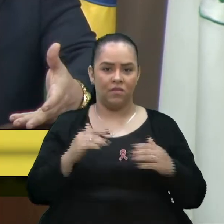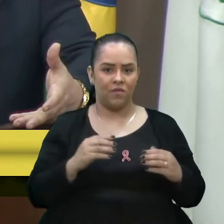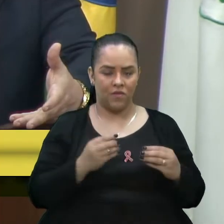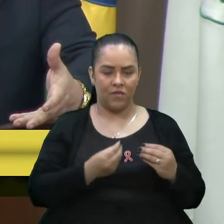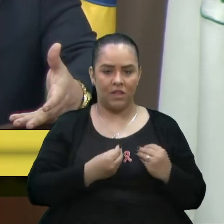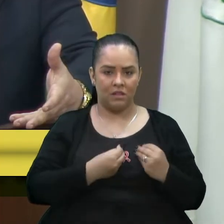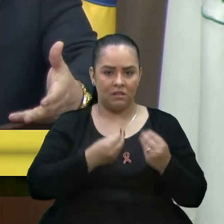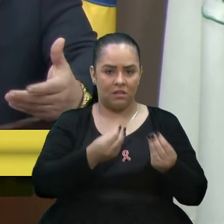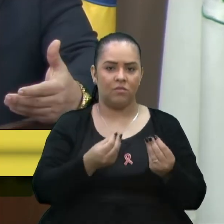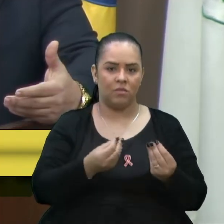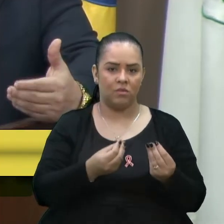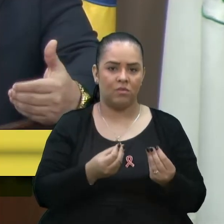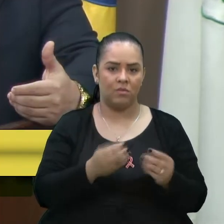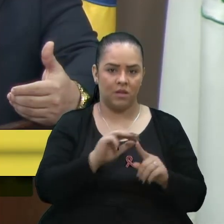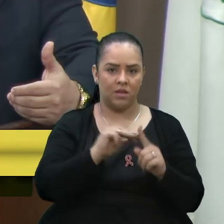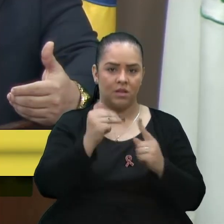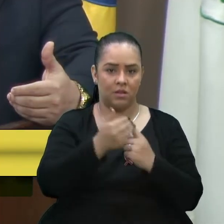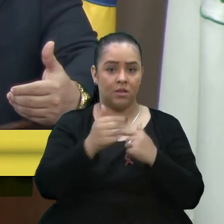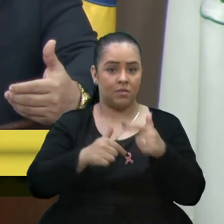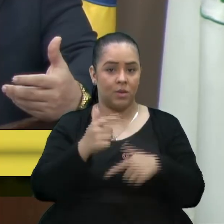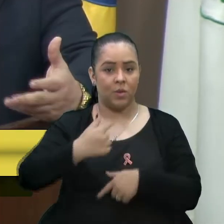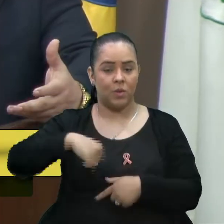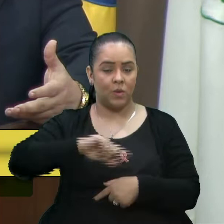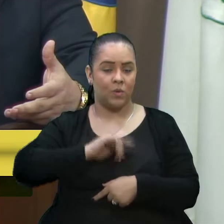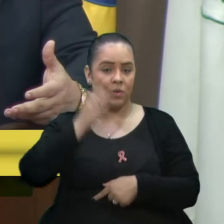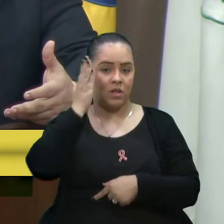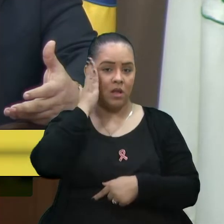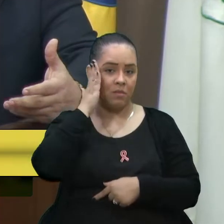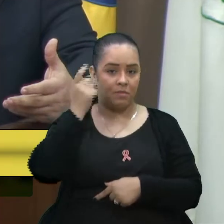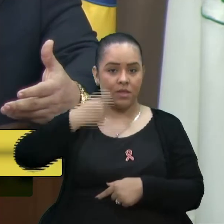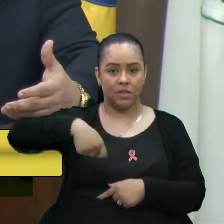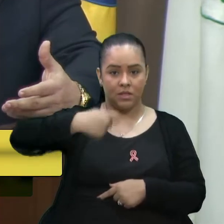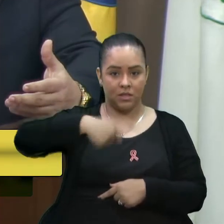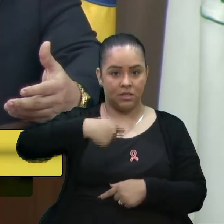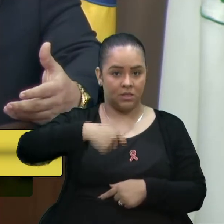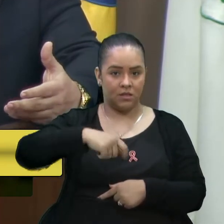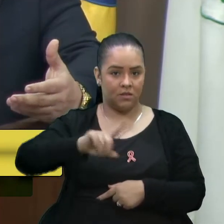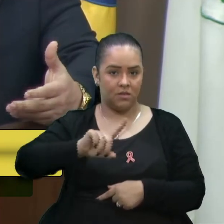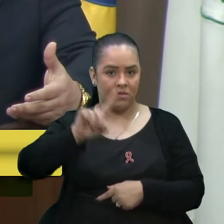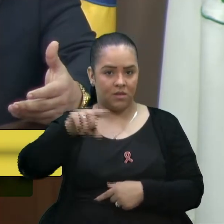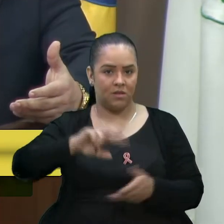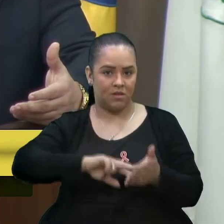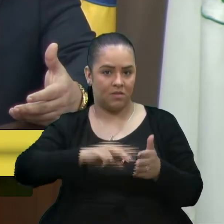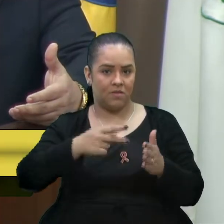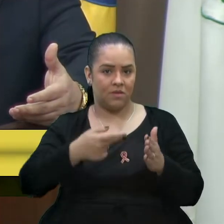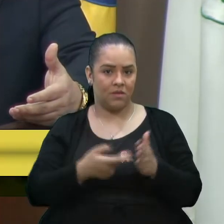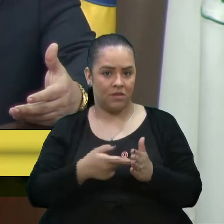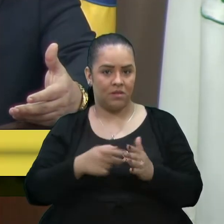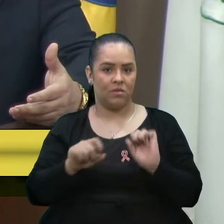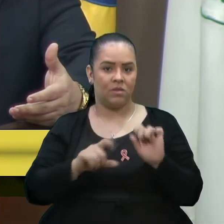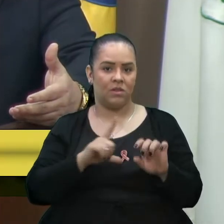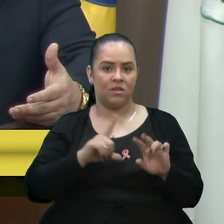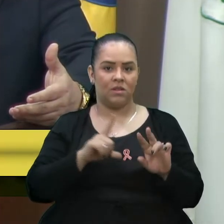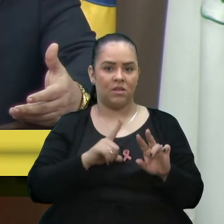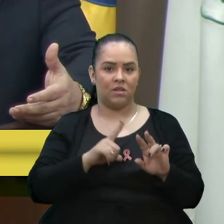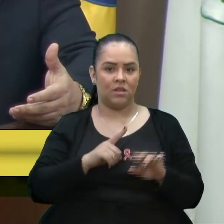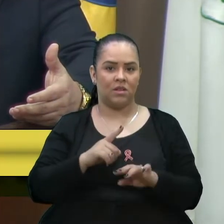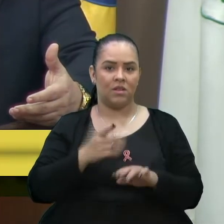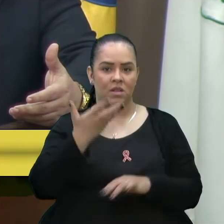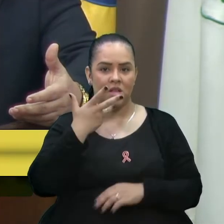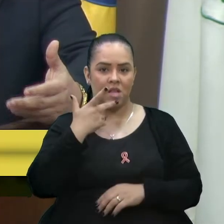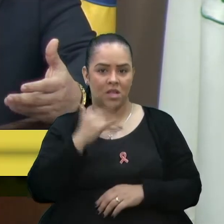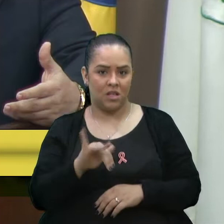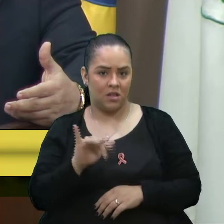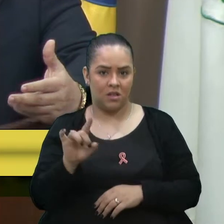mercado de trabalho, onde a gente sabe que estamos precisando. Isso não prejudica só a questão da criança não estar na escola,